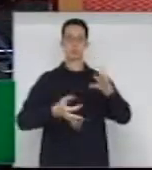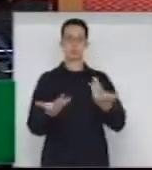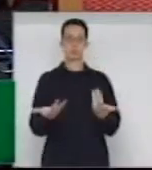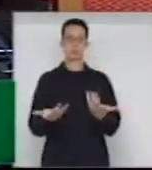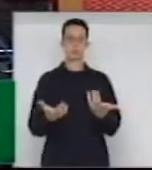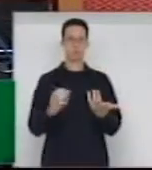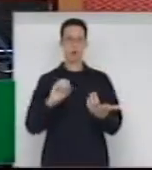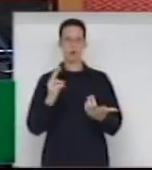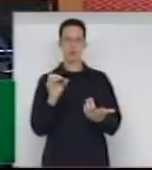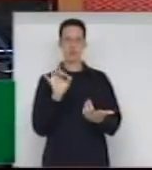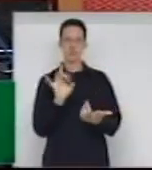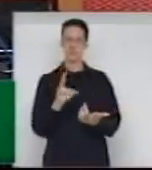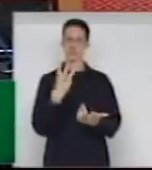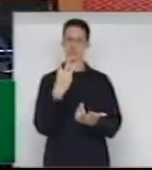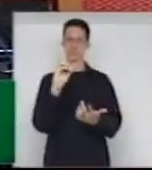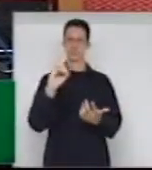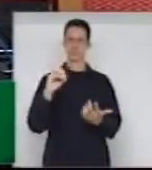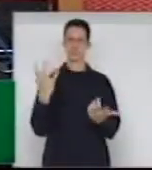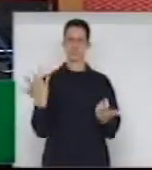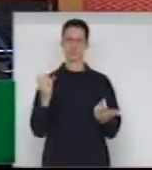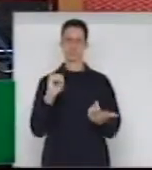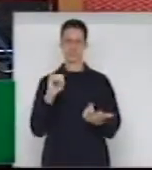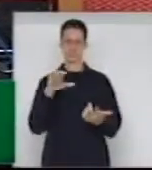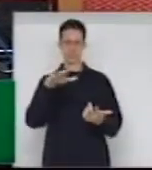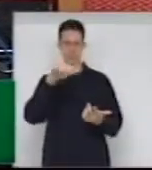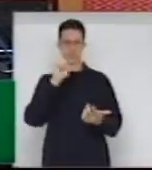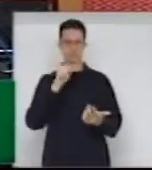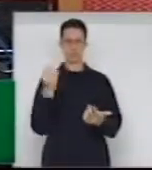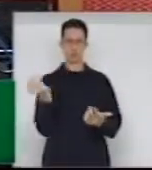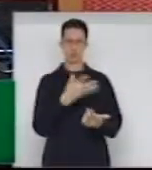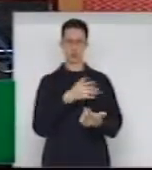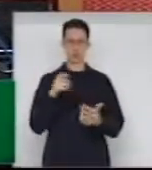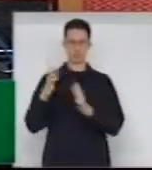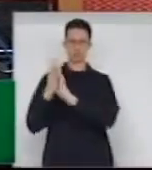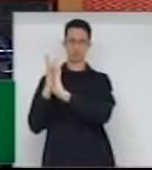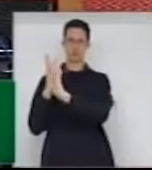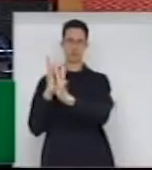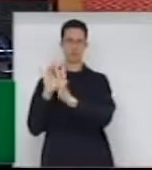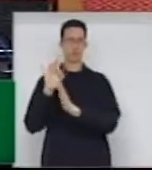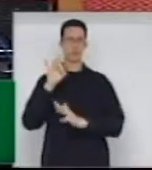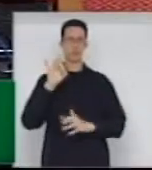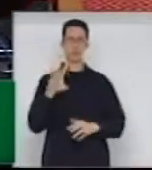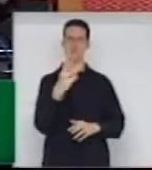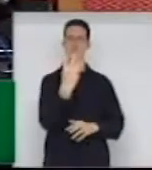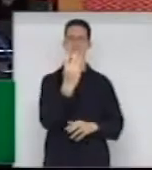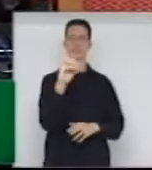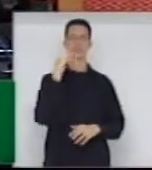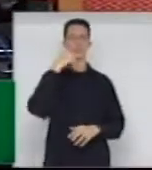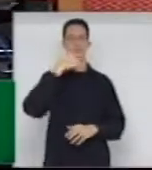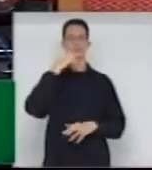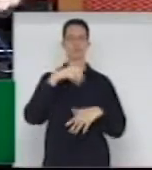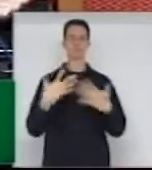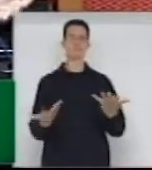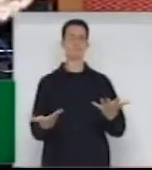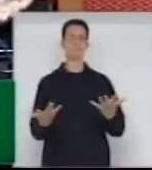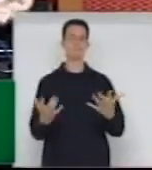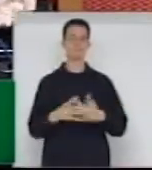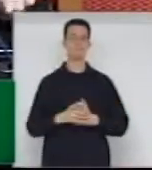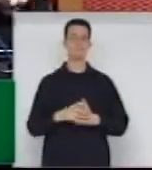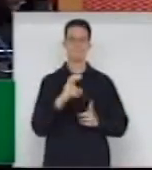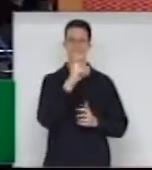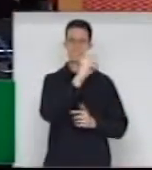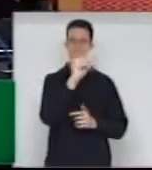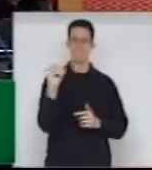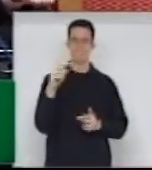serão só 30. Mesmo que chamem novas da reserva, desse cadastro de reserva, serão só 30 para 500 vagas.